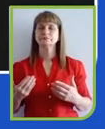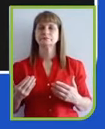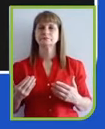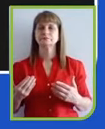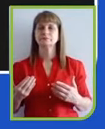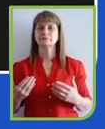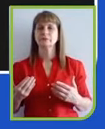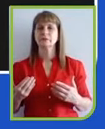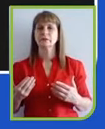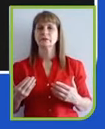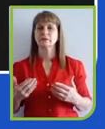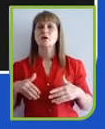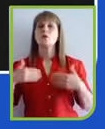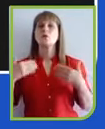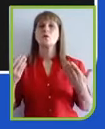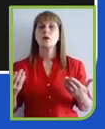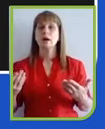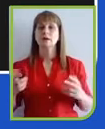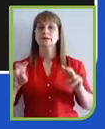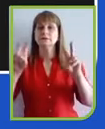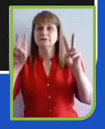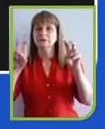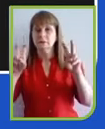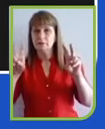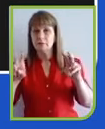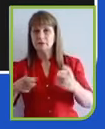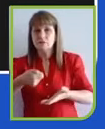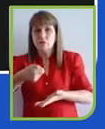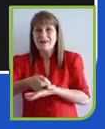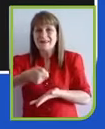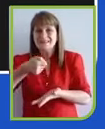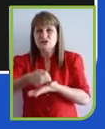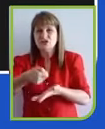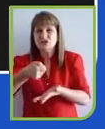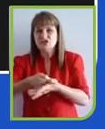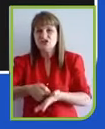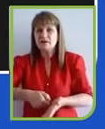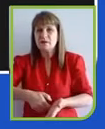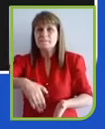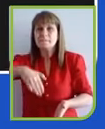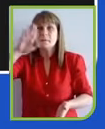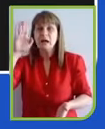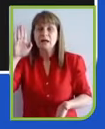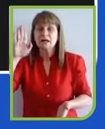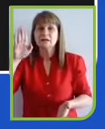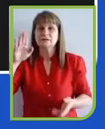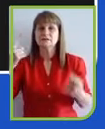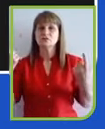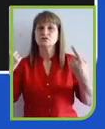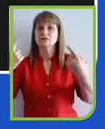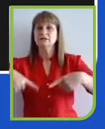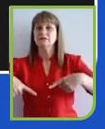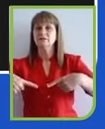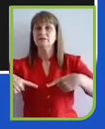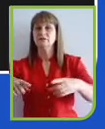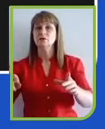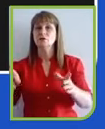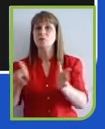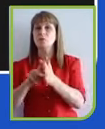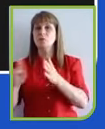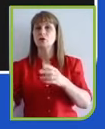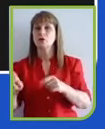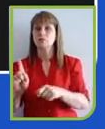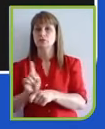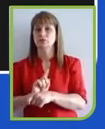Exigirão mais do ponto de vista de desafios de gestão. Então, destas